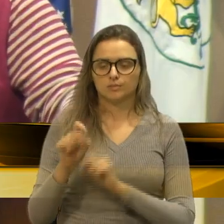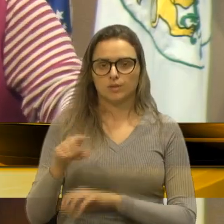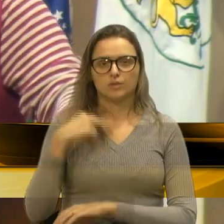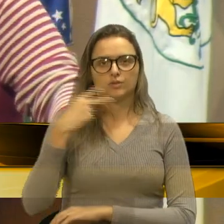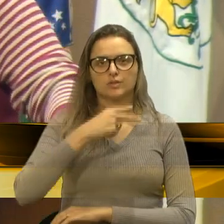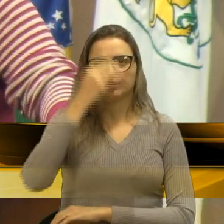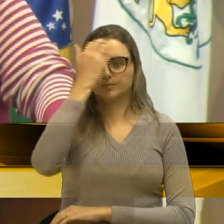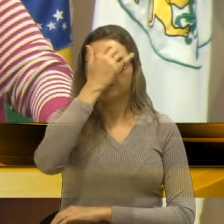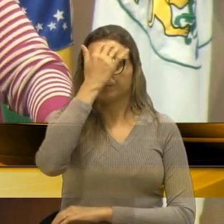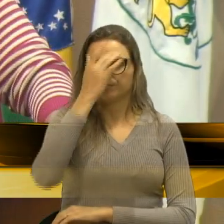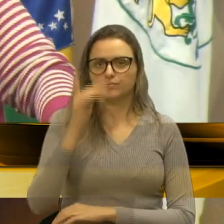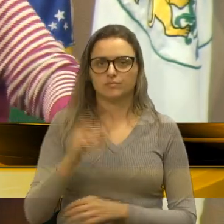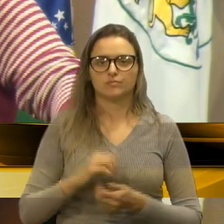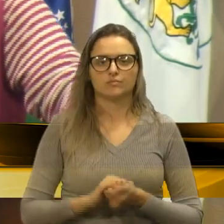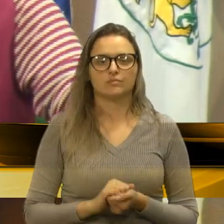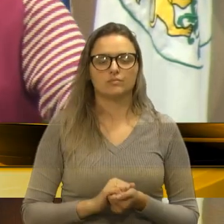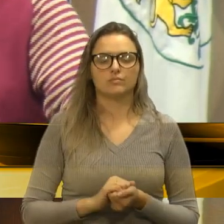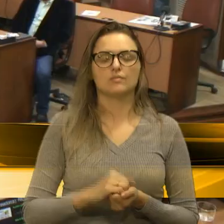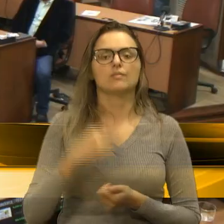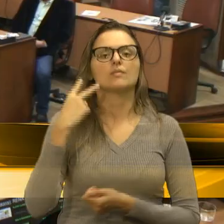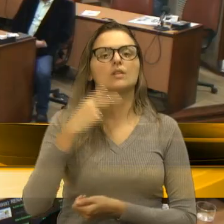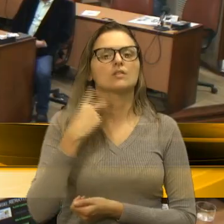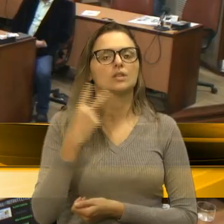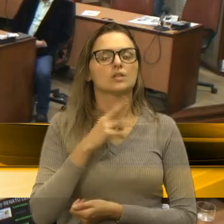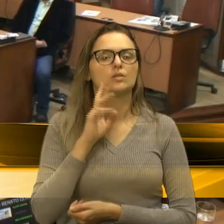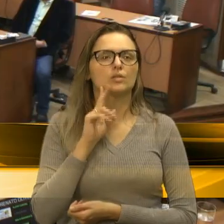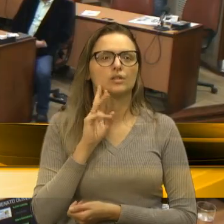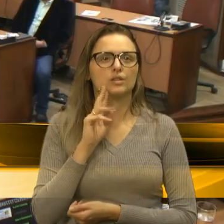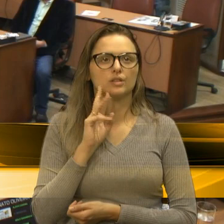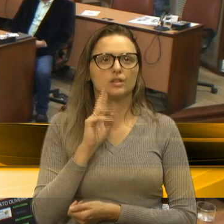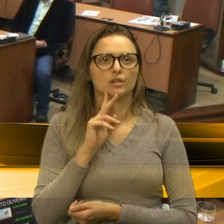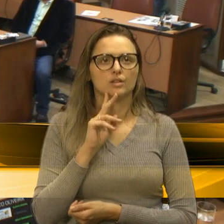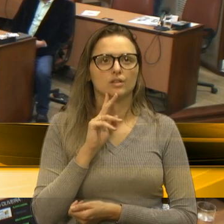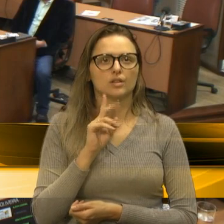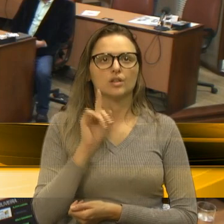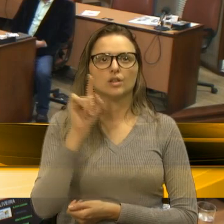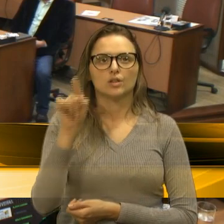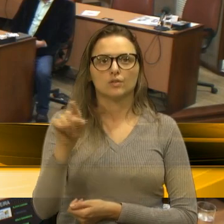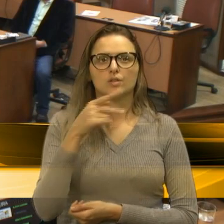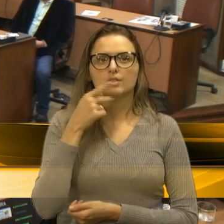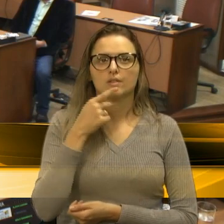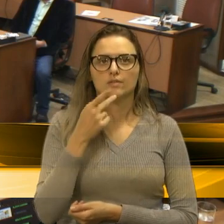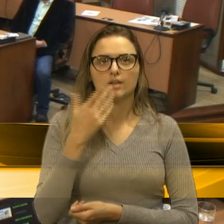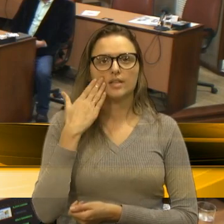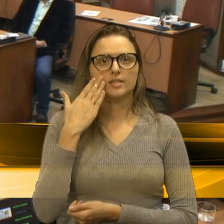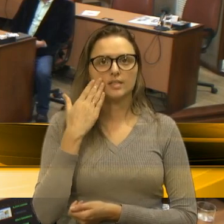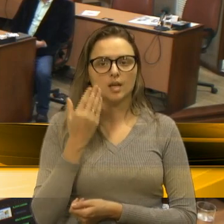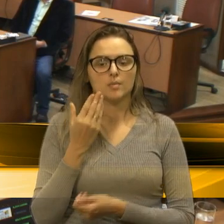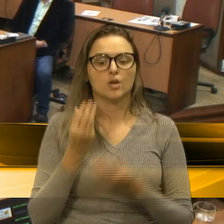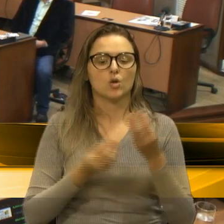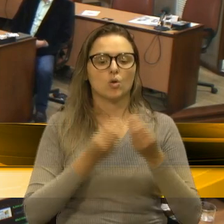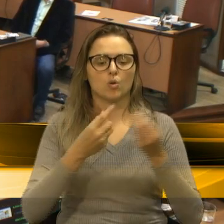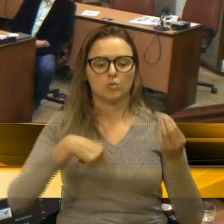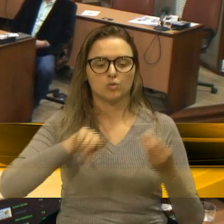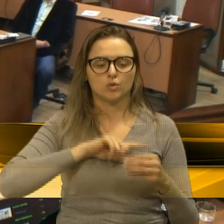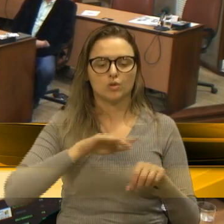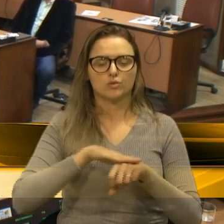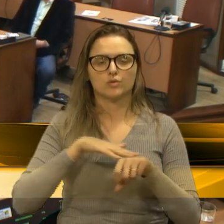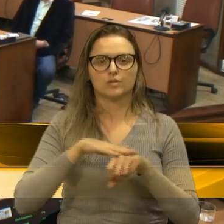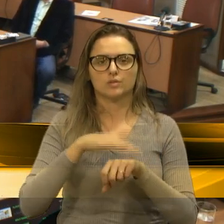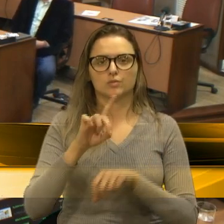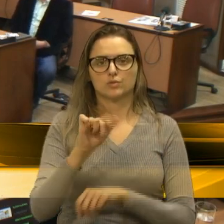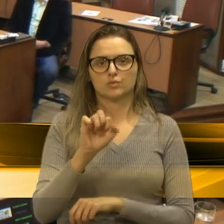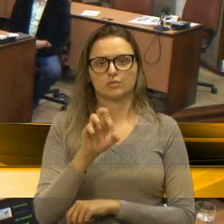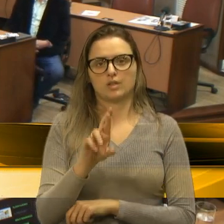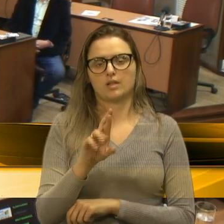Adilócio, ou a parte? Vereador Renato, a excelência sabe do quanto a gente tem cobrado do Dyer algumas ações, mas nesses